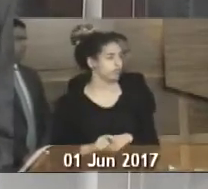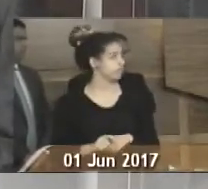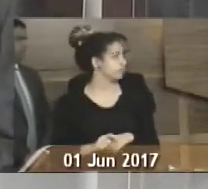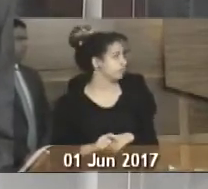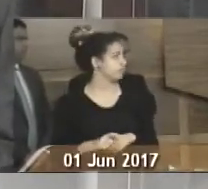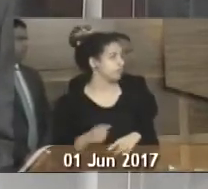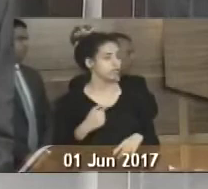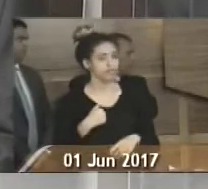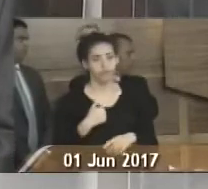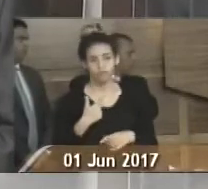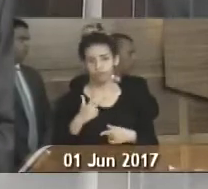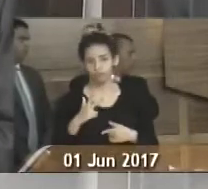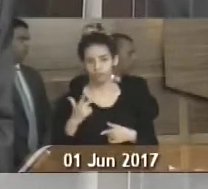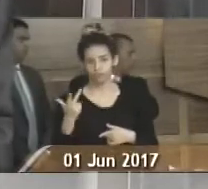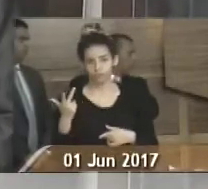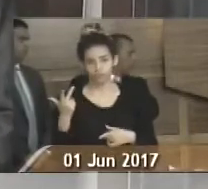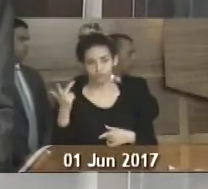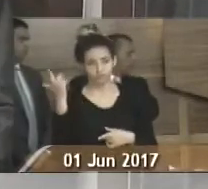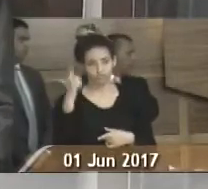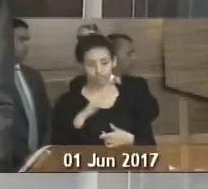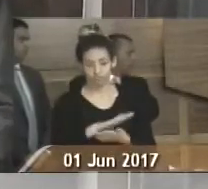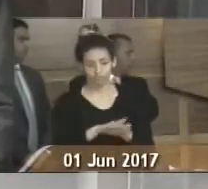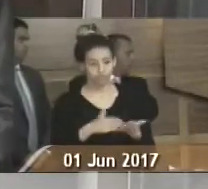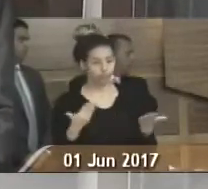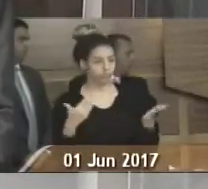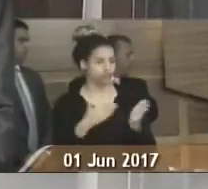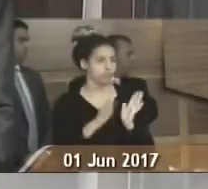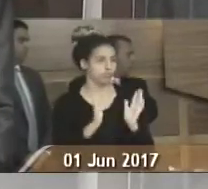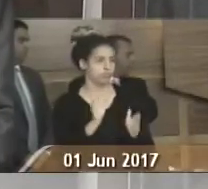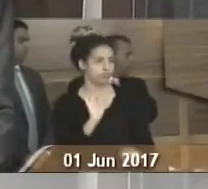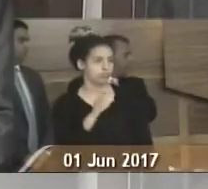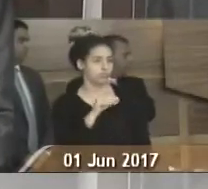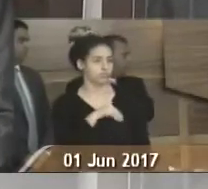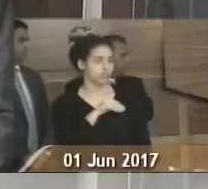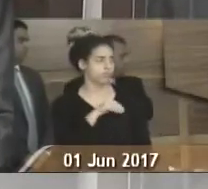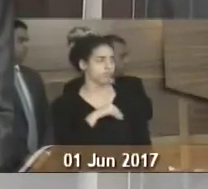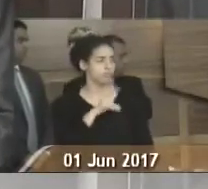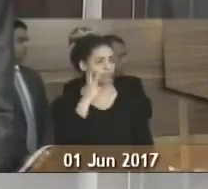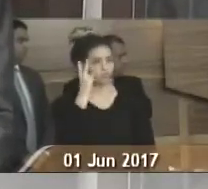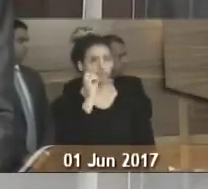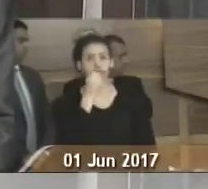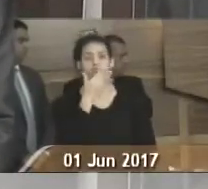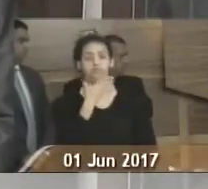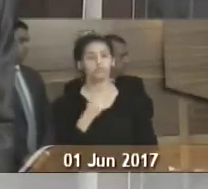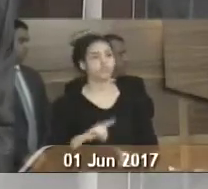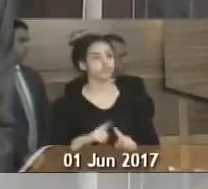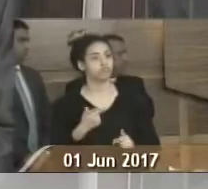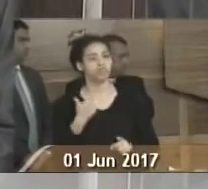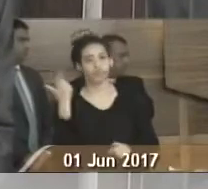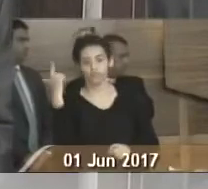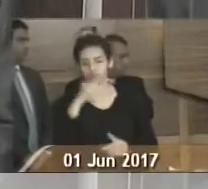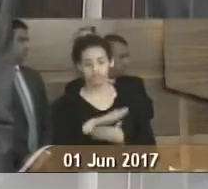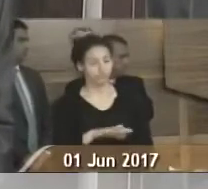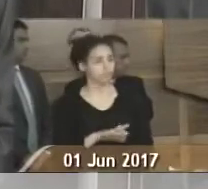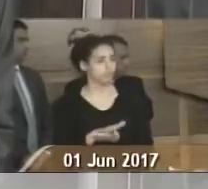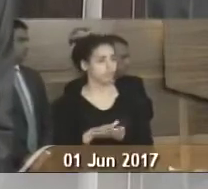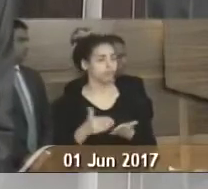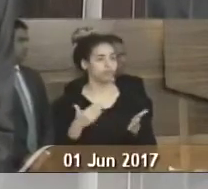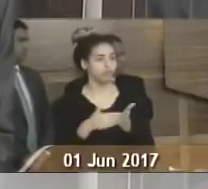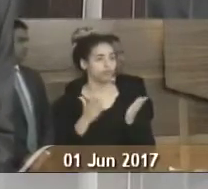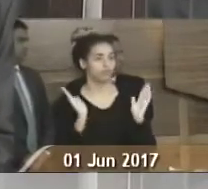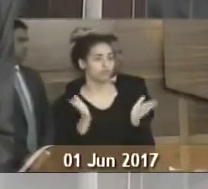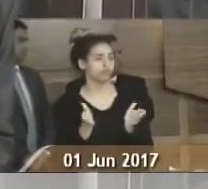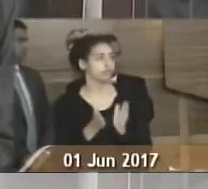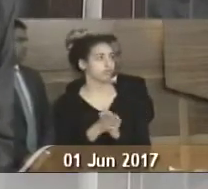vou. não ganhei nada até agora, só ganho meu salarinho de vereador, está muito bom, mas eu não ganhei nada até